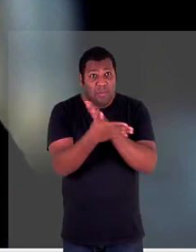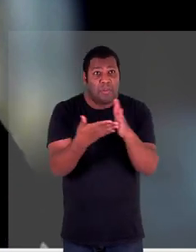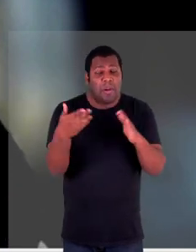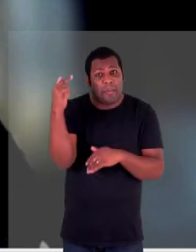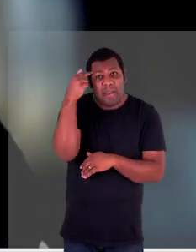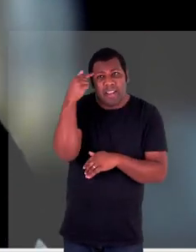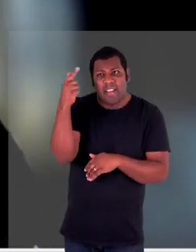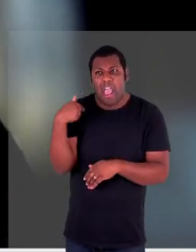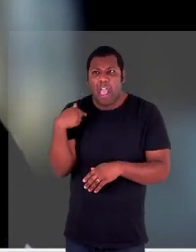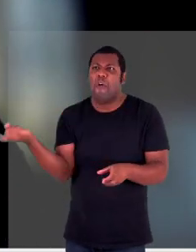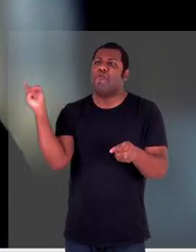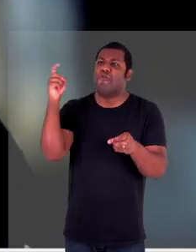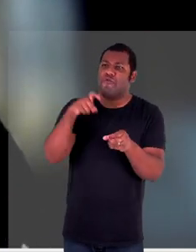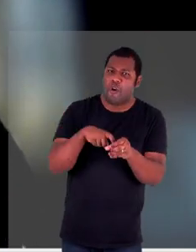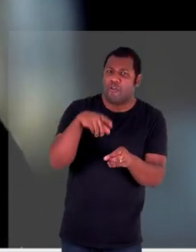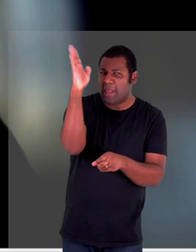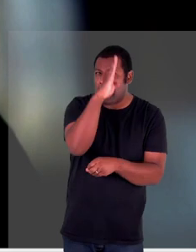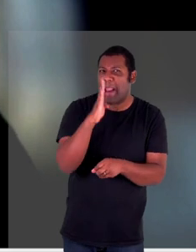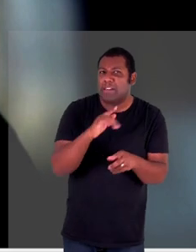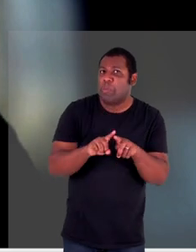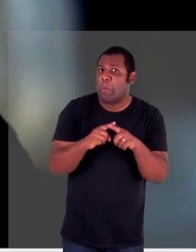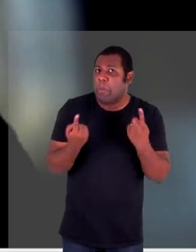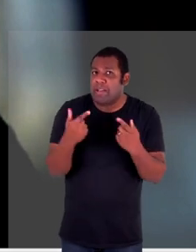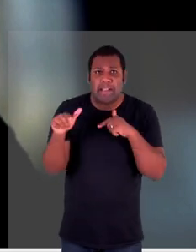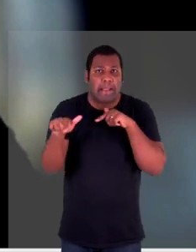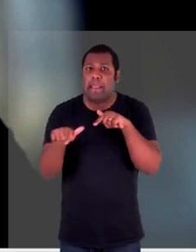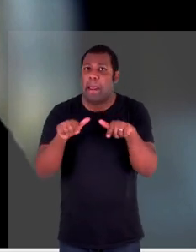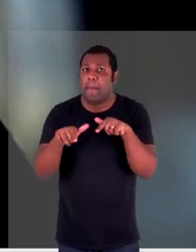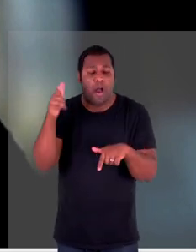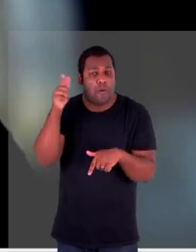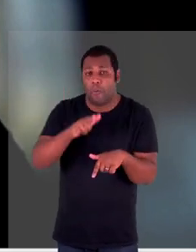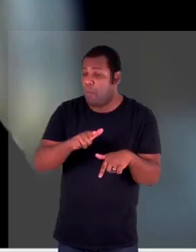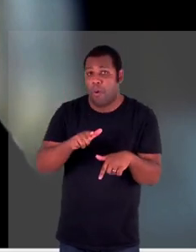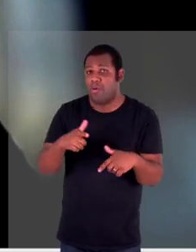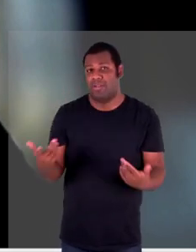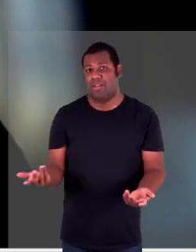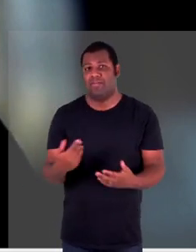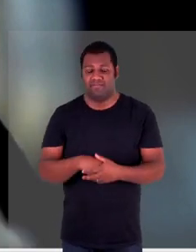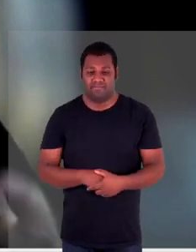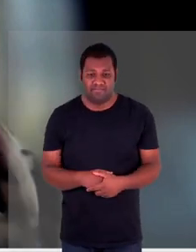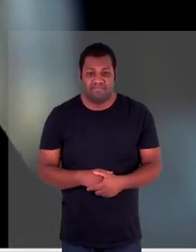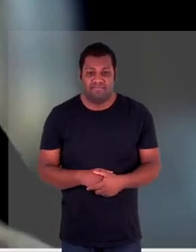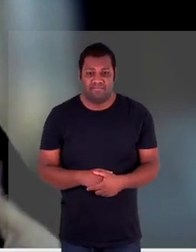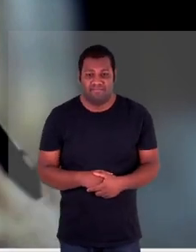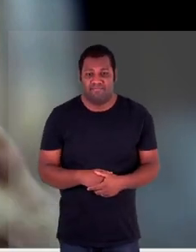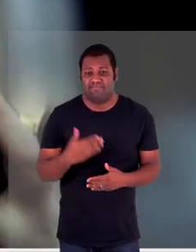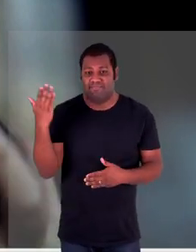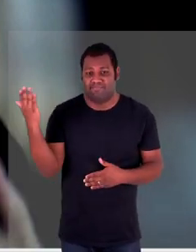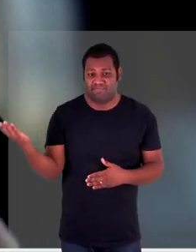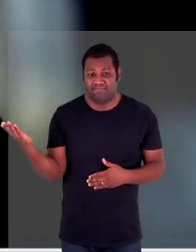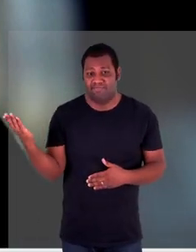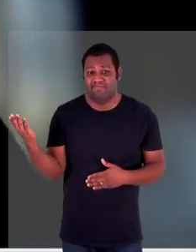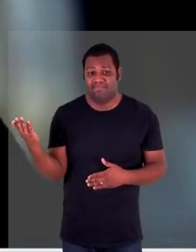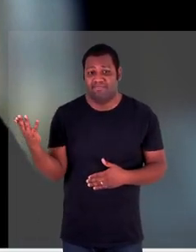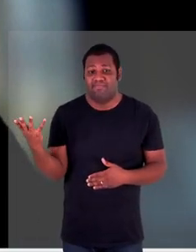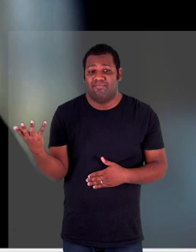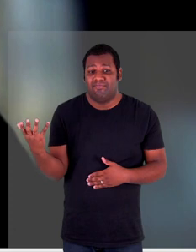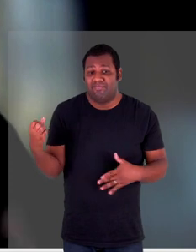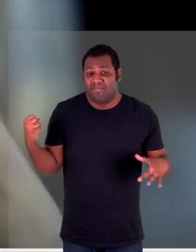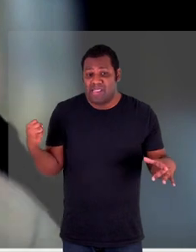vou conseguir voltar para minha casa quando esse confeito acabar então essa falta de segurança dos países que recebem essas pessoas